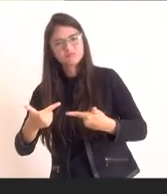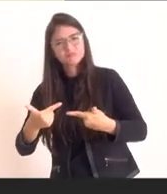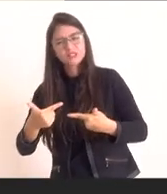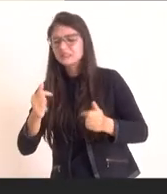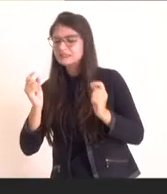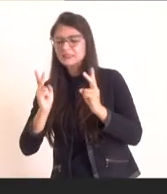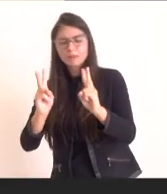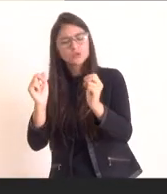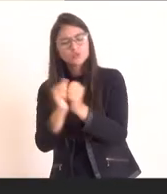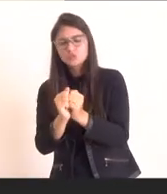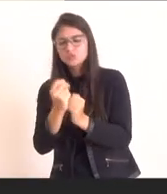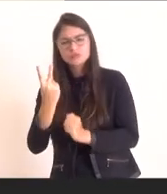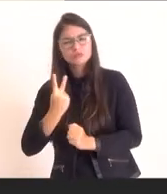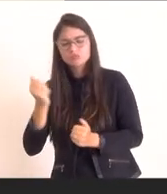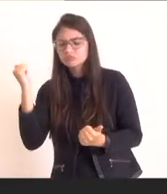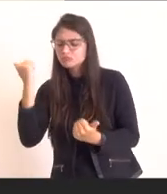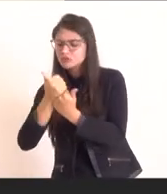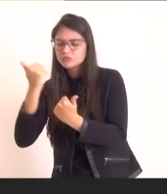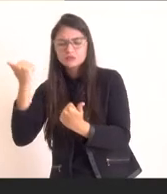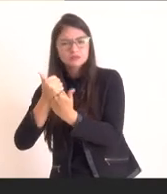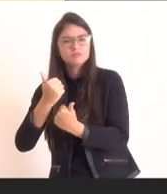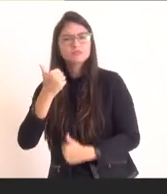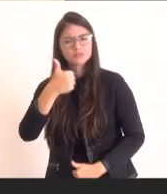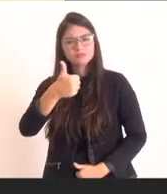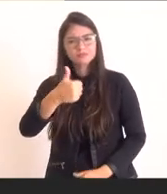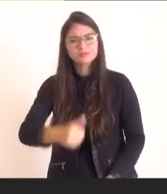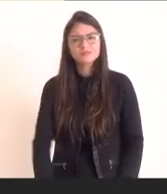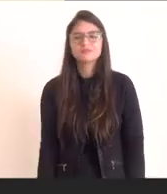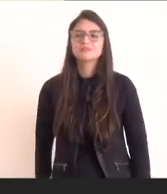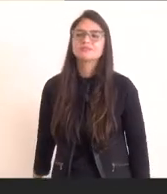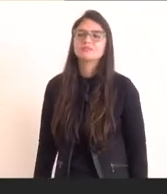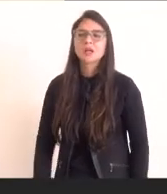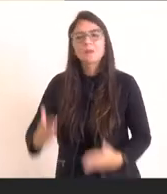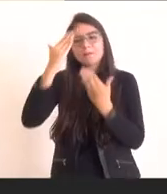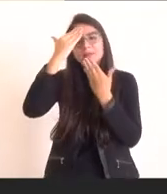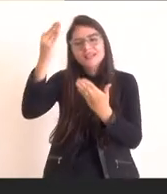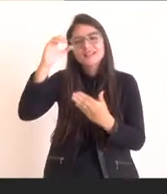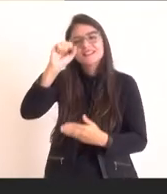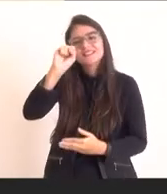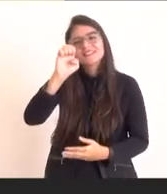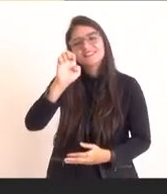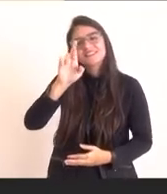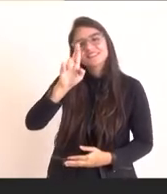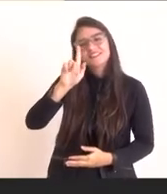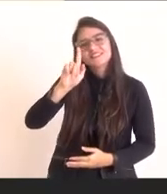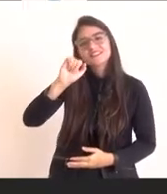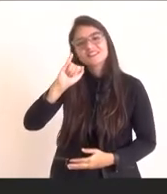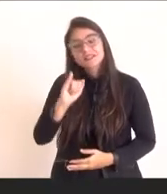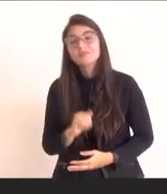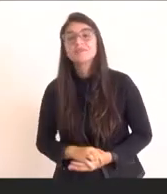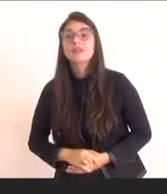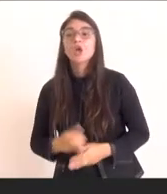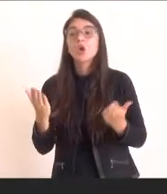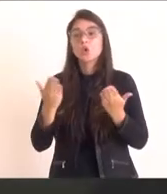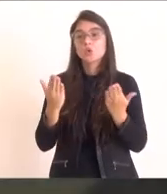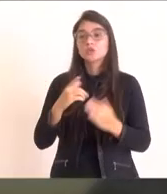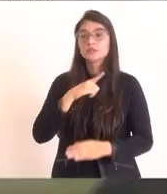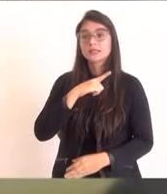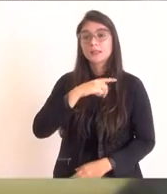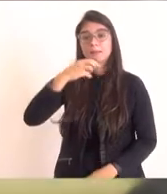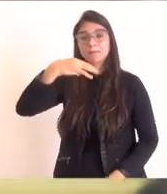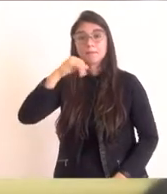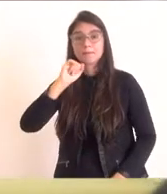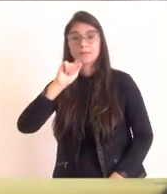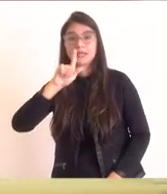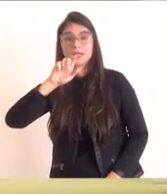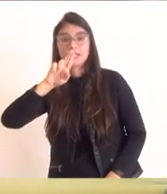o Fundo Soberano. Obrigado. Obrigado, Sergei. Estão conosco o Miguel Alencar, presidente da Câmara de Cabo Frio,